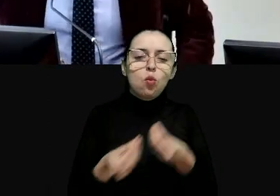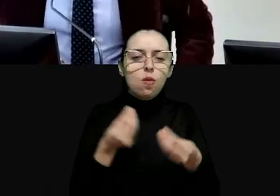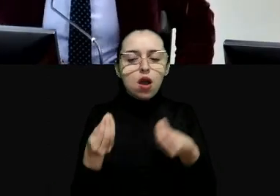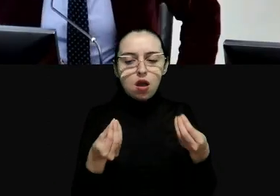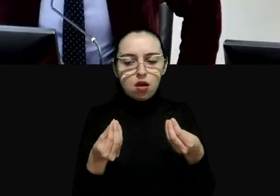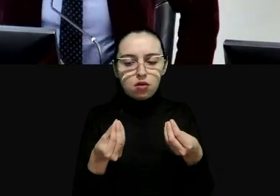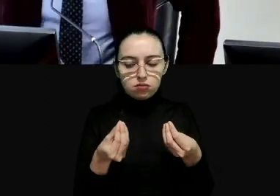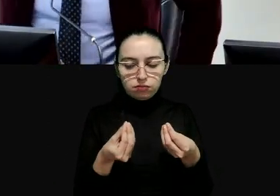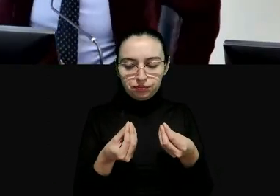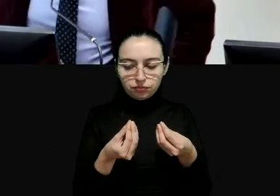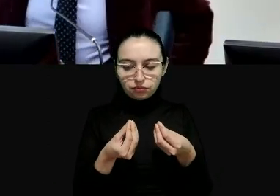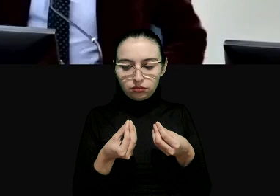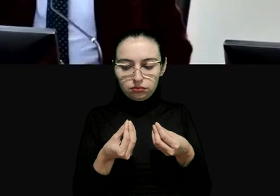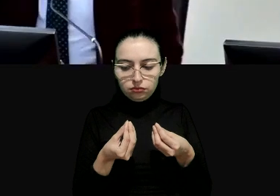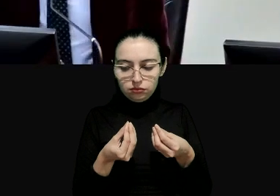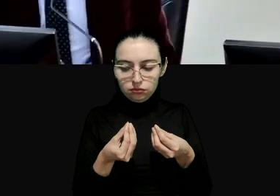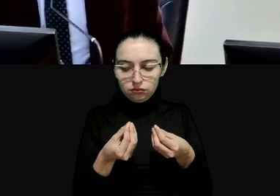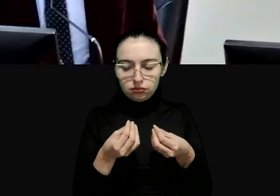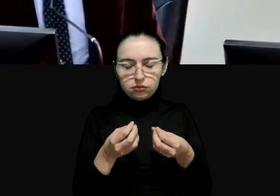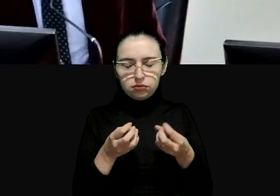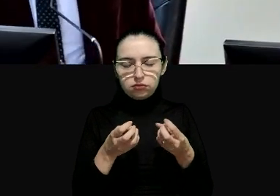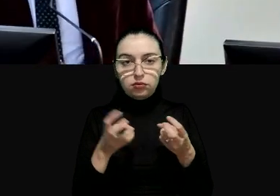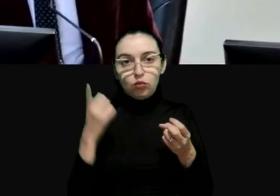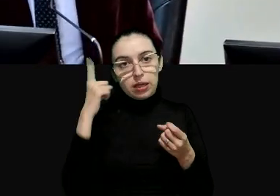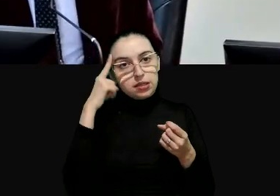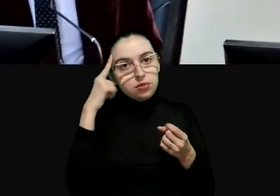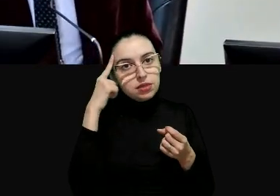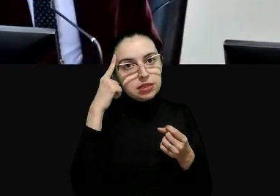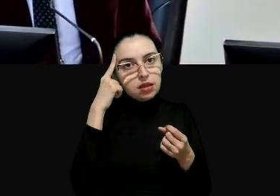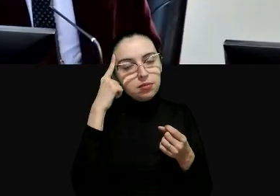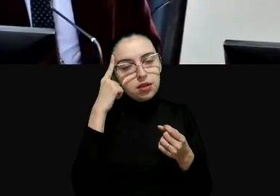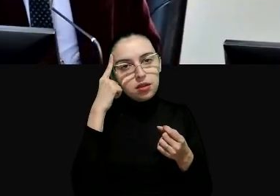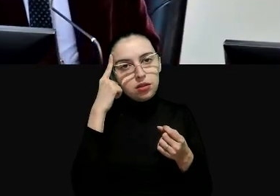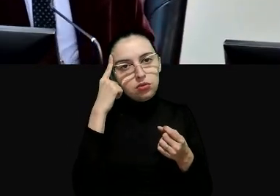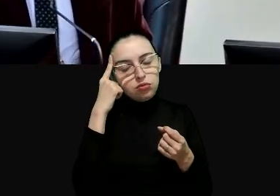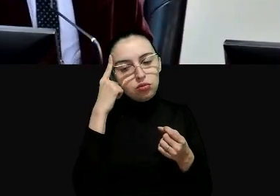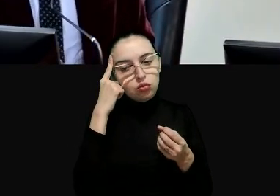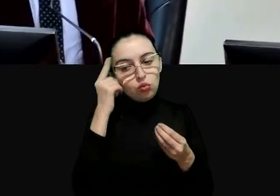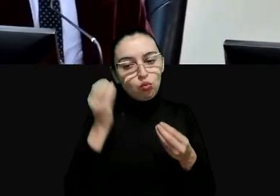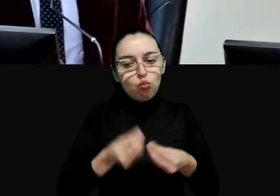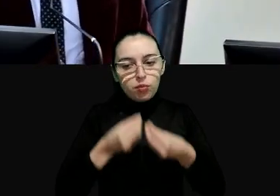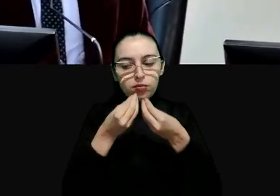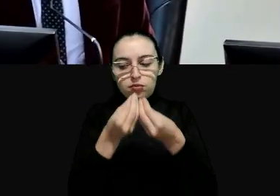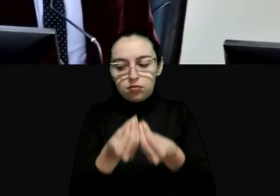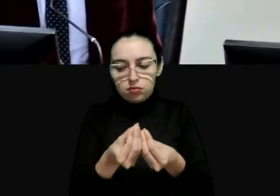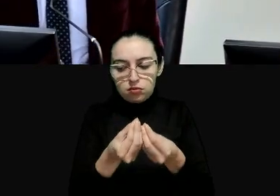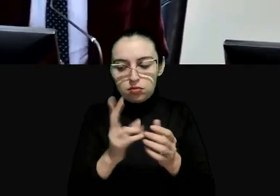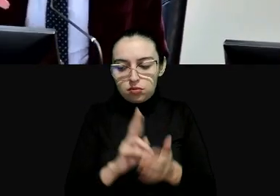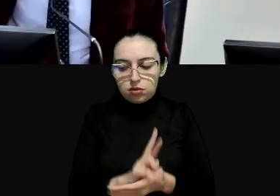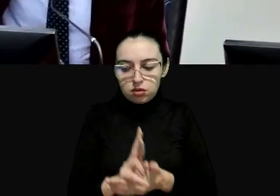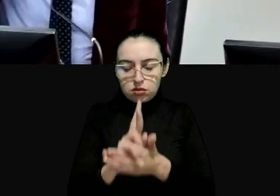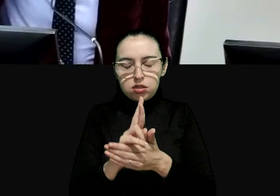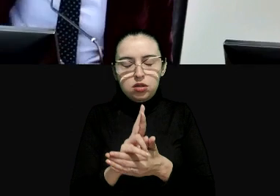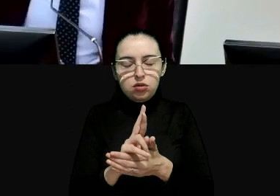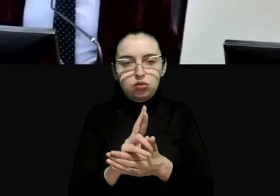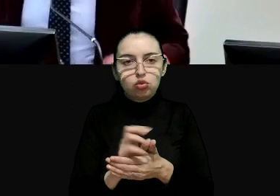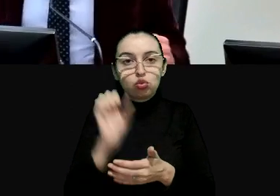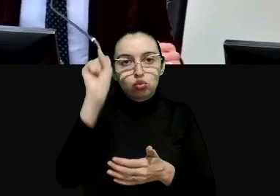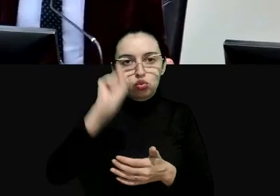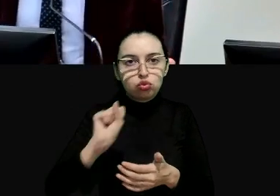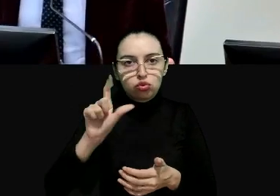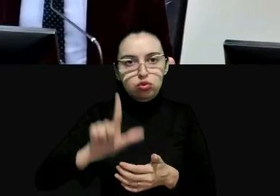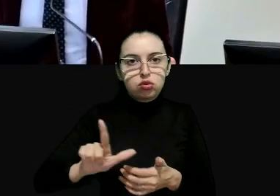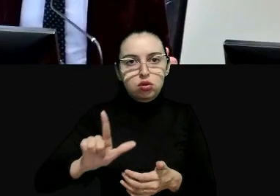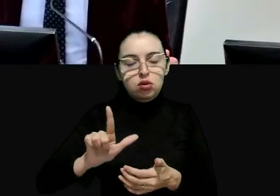e desenvolve algo que é uma contribuição do sur global ao